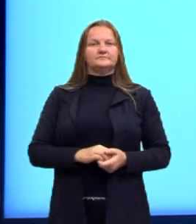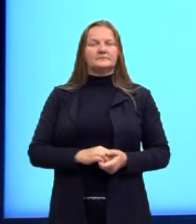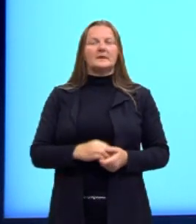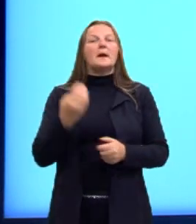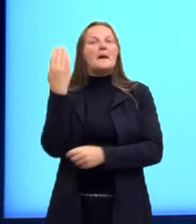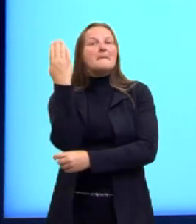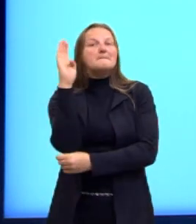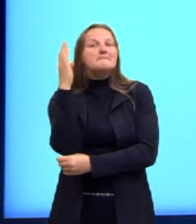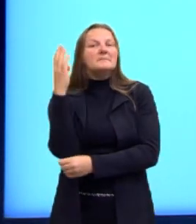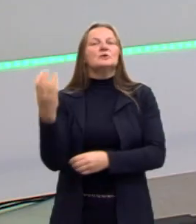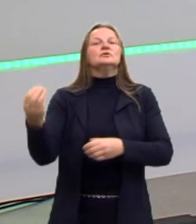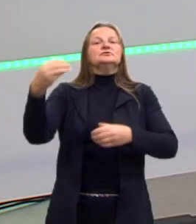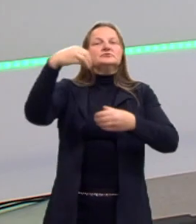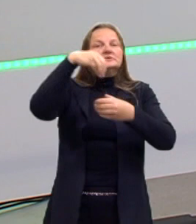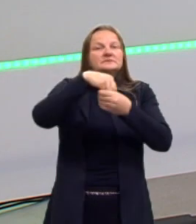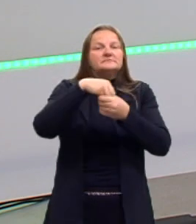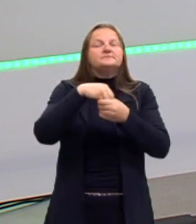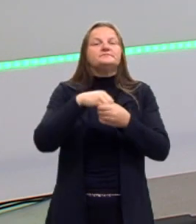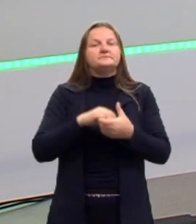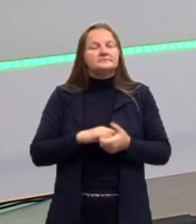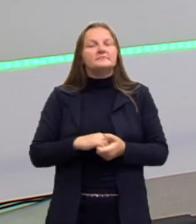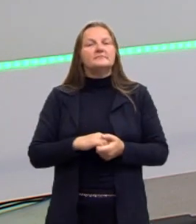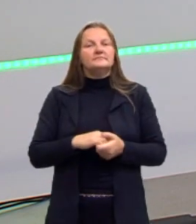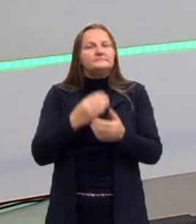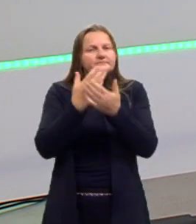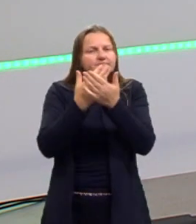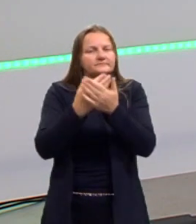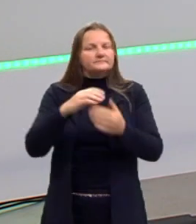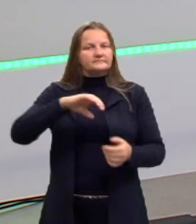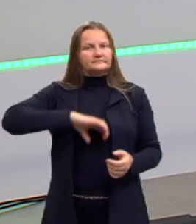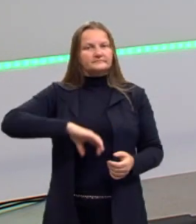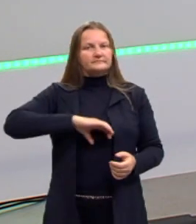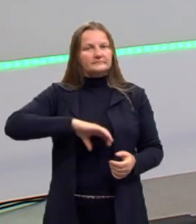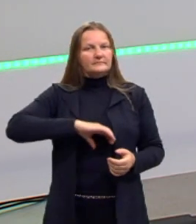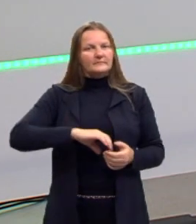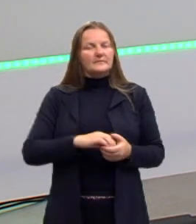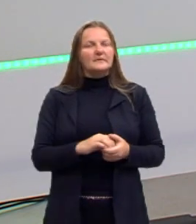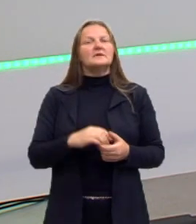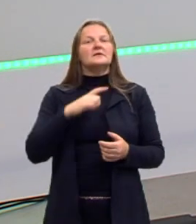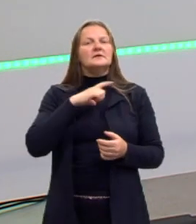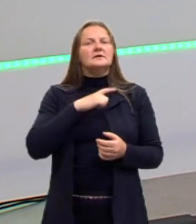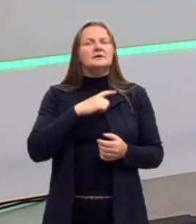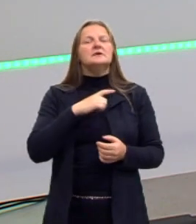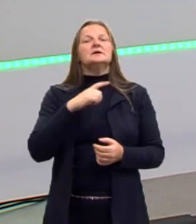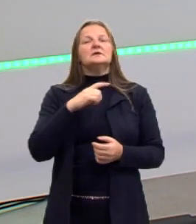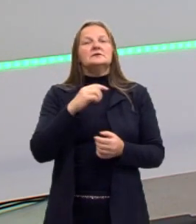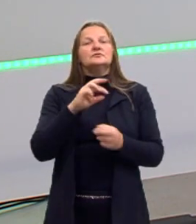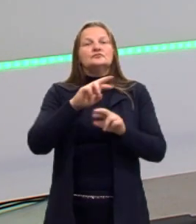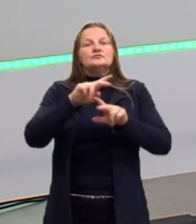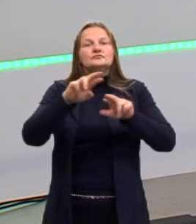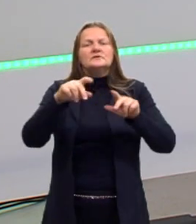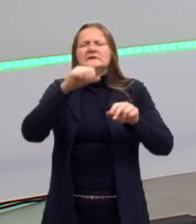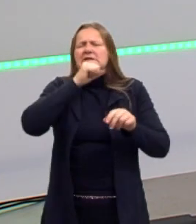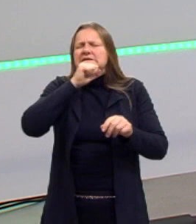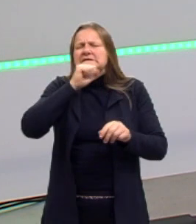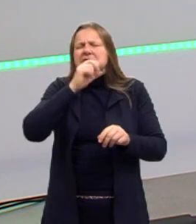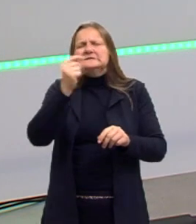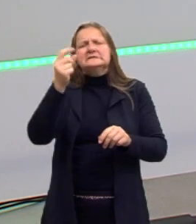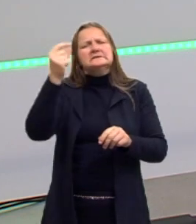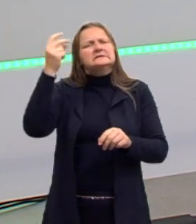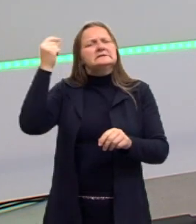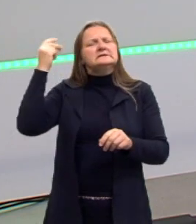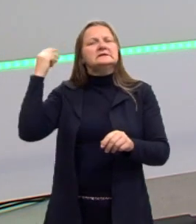biologia entrando aí nas nossas aulas de língua portuguesa. A gente vai ter lá para os antigos esses